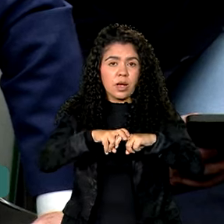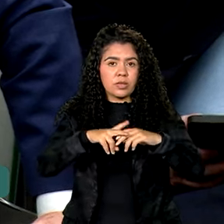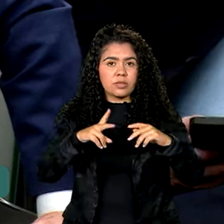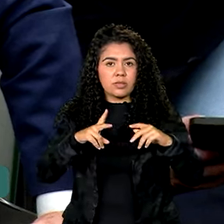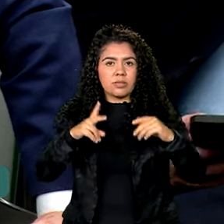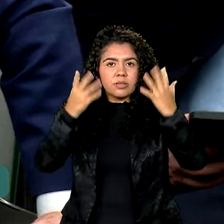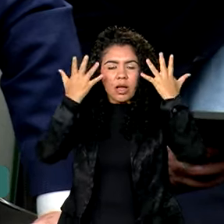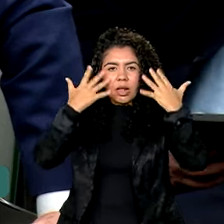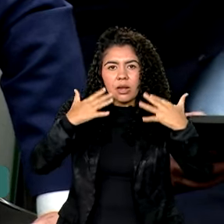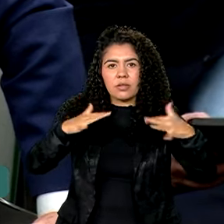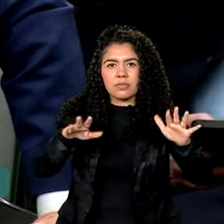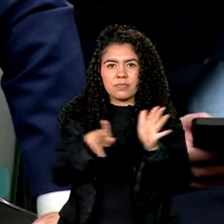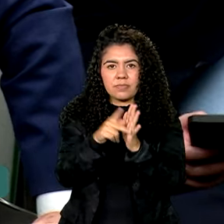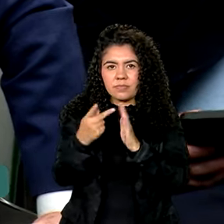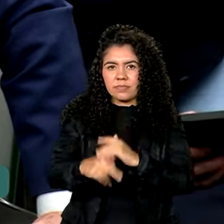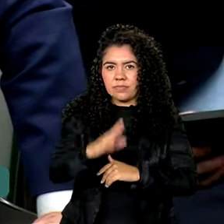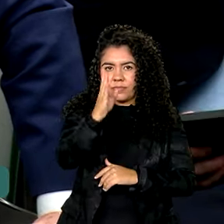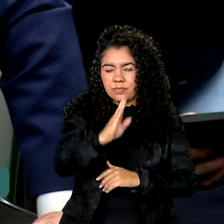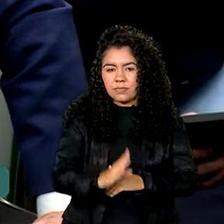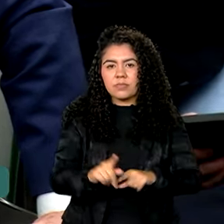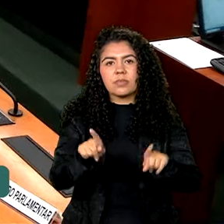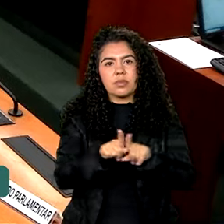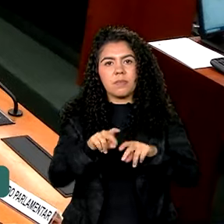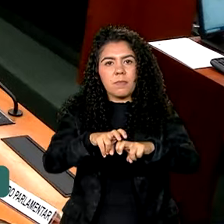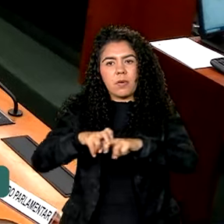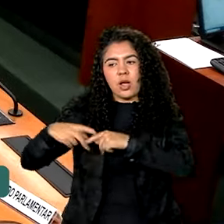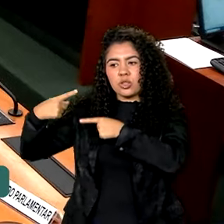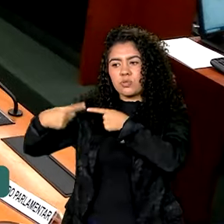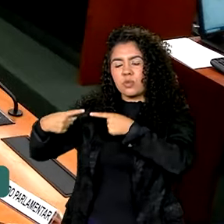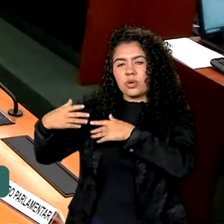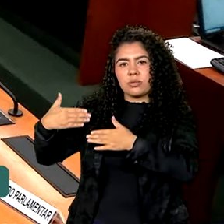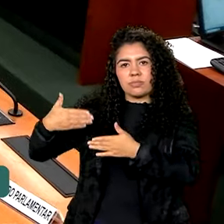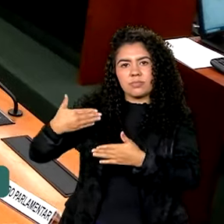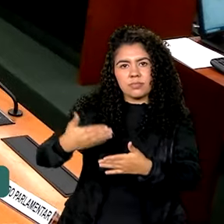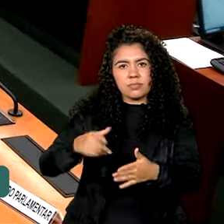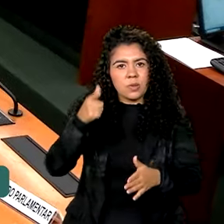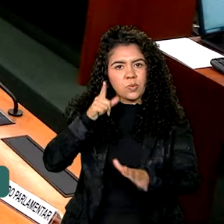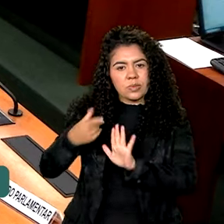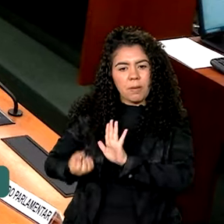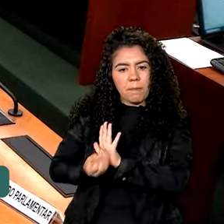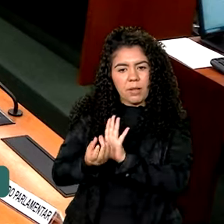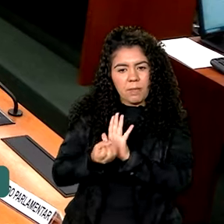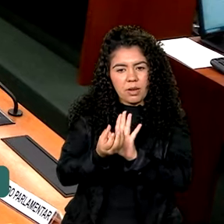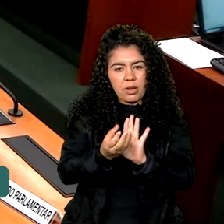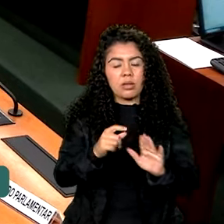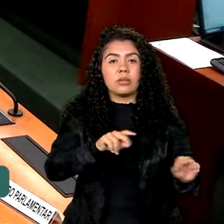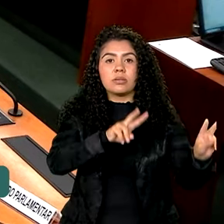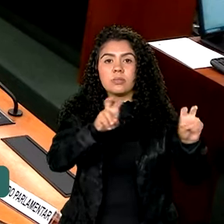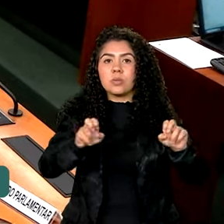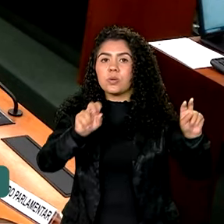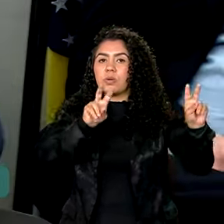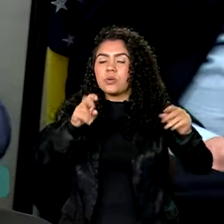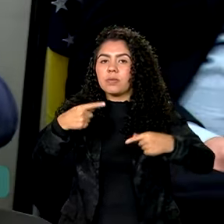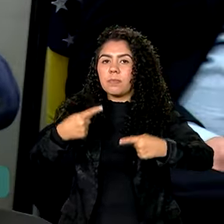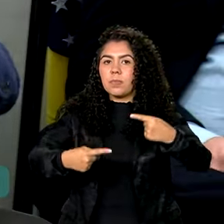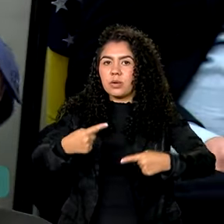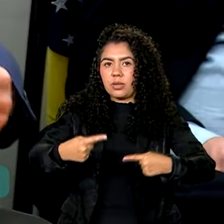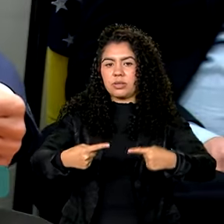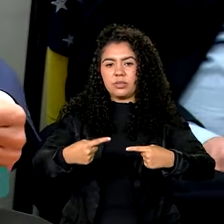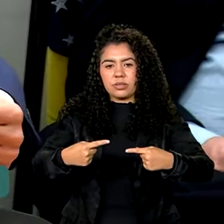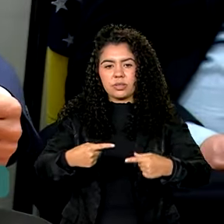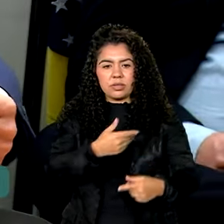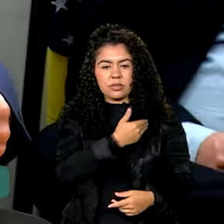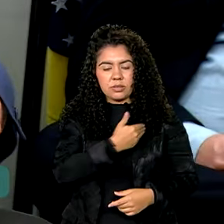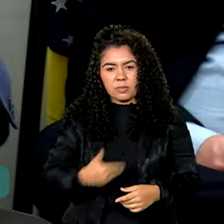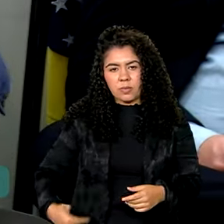políticas públicas implementadas ao longo das últimas décadas. Alexandre Silveira também falou das políticas públicas energéticas, do impacto